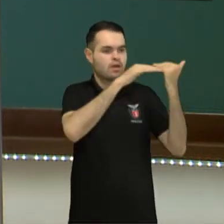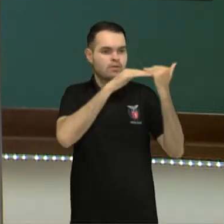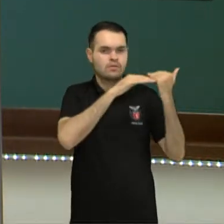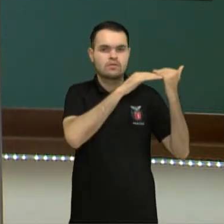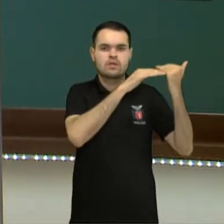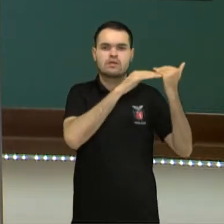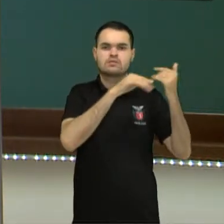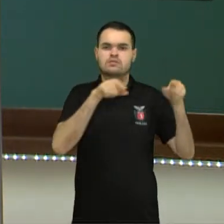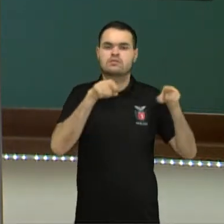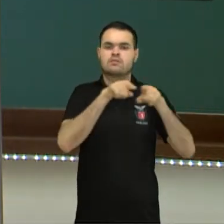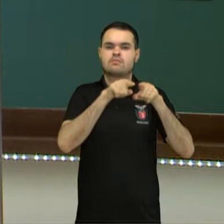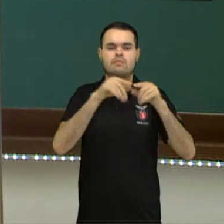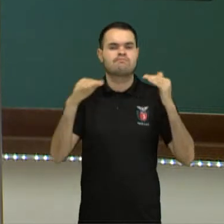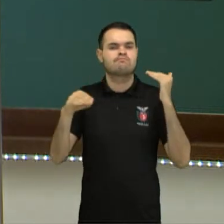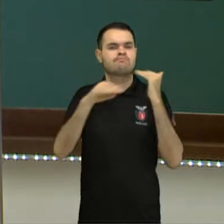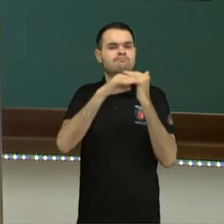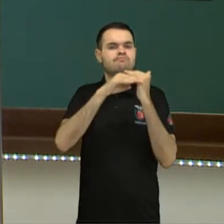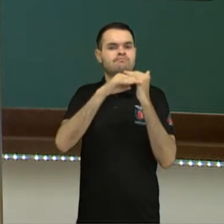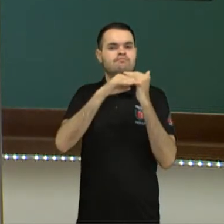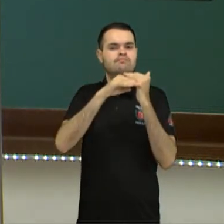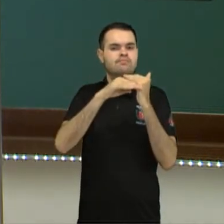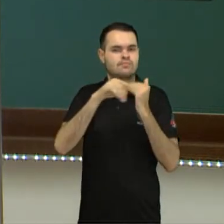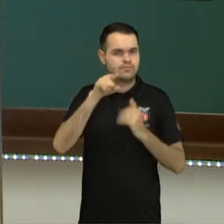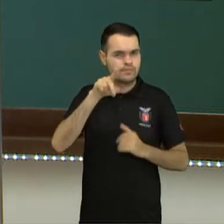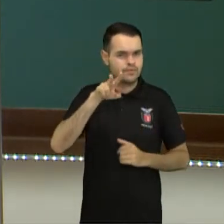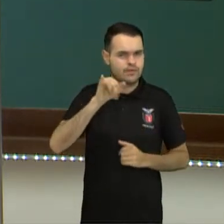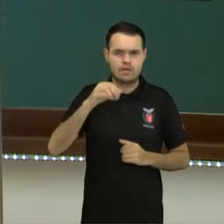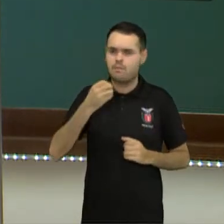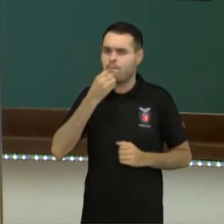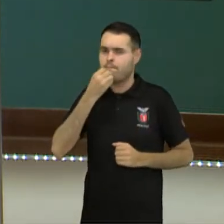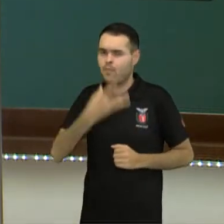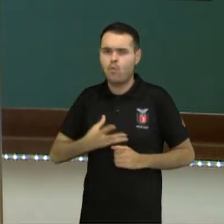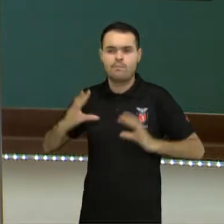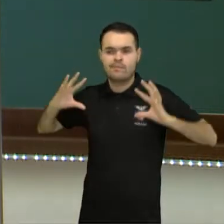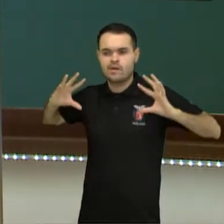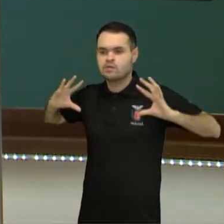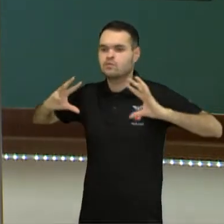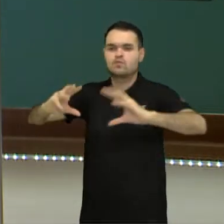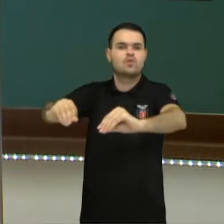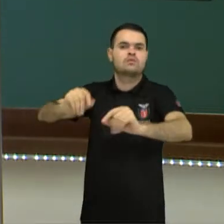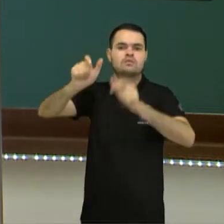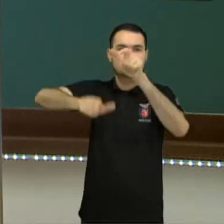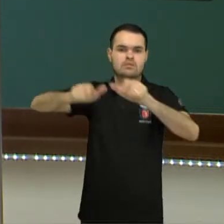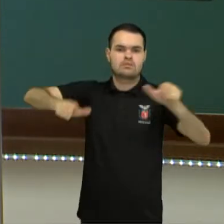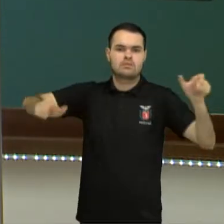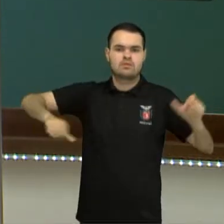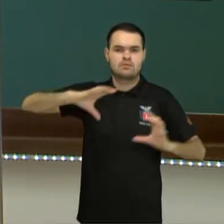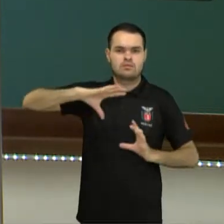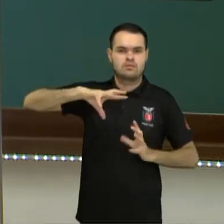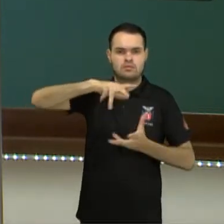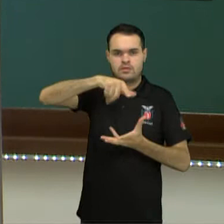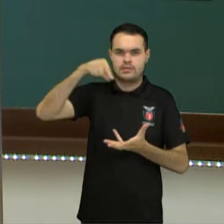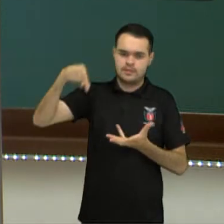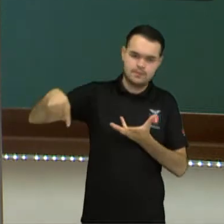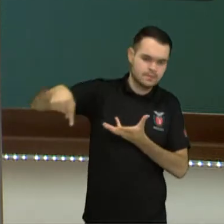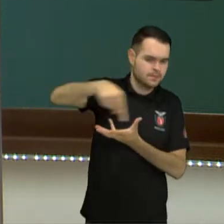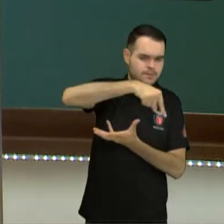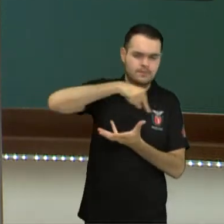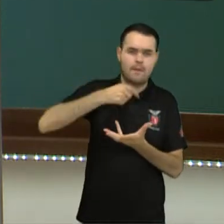equidade social, que seja bom para todos, para todos dentro aqui desse nosso planeta.